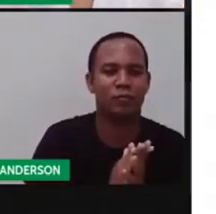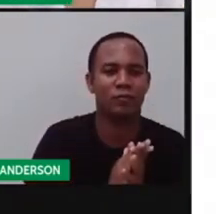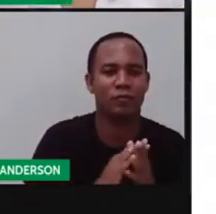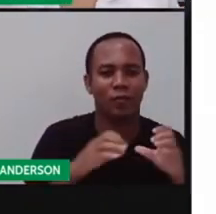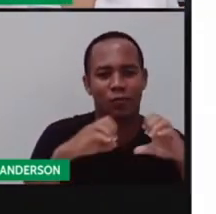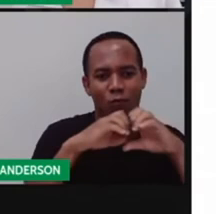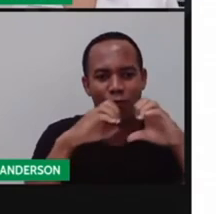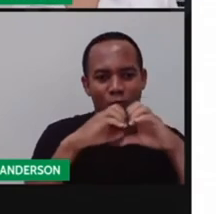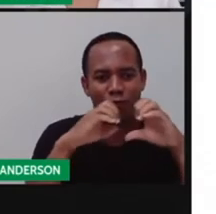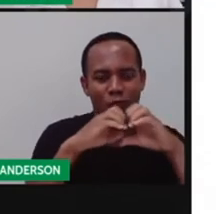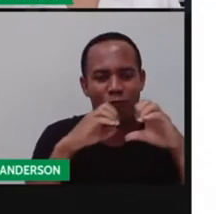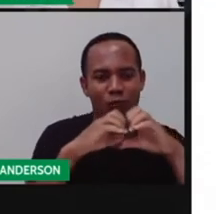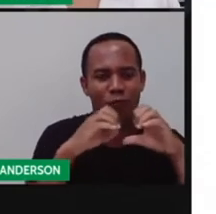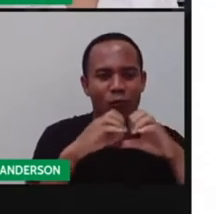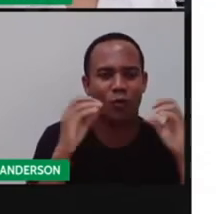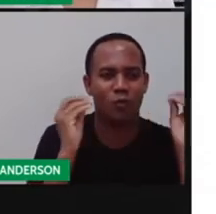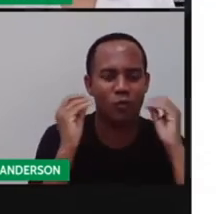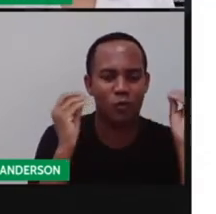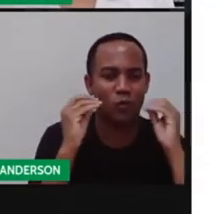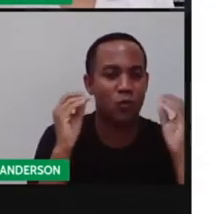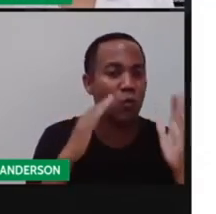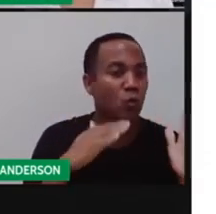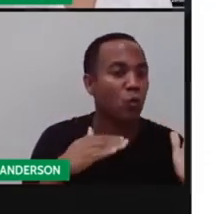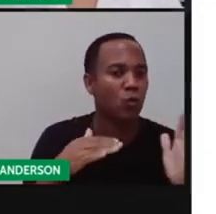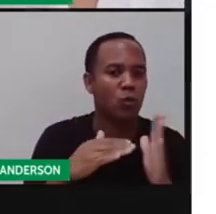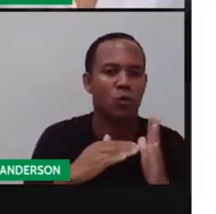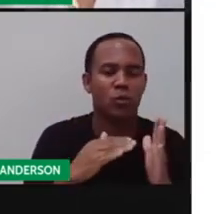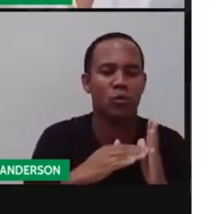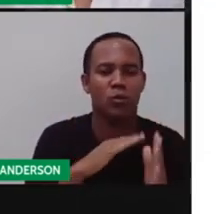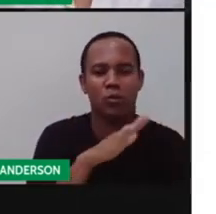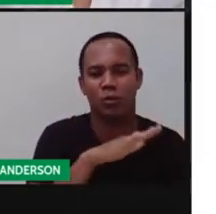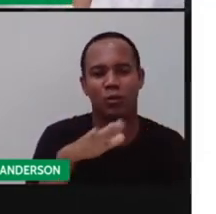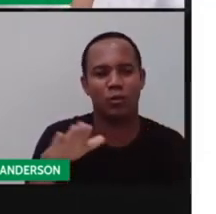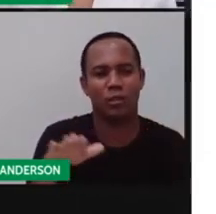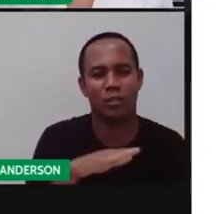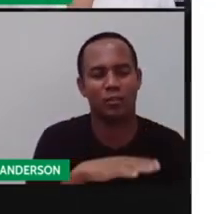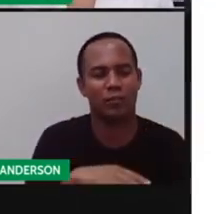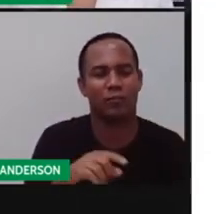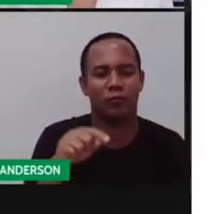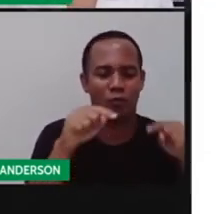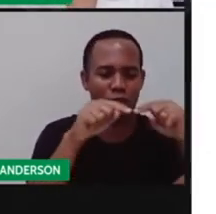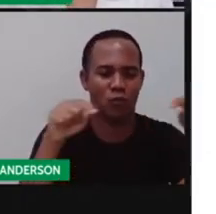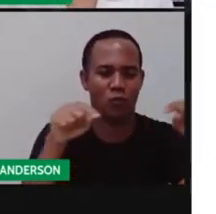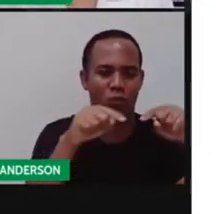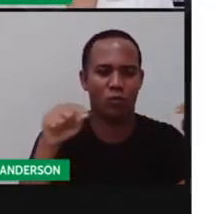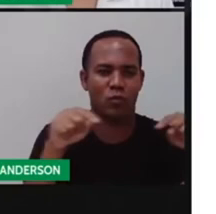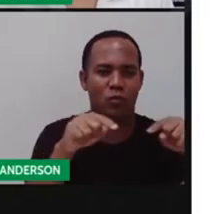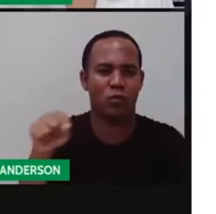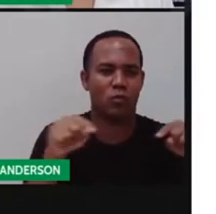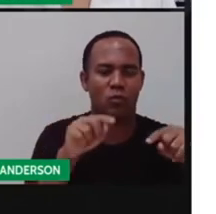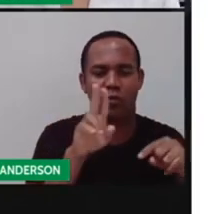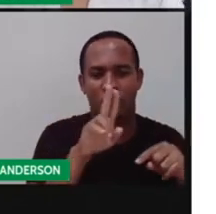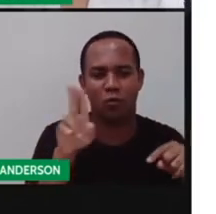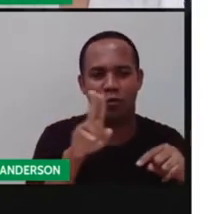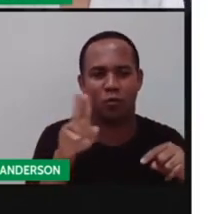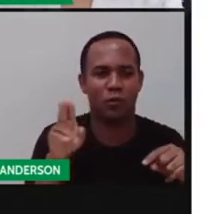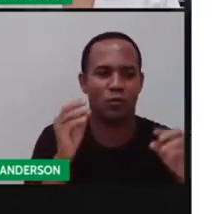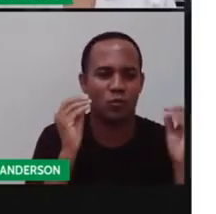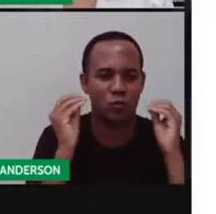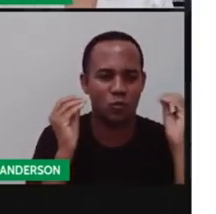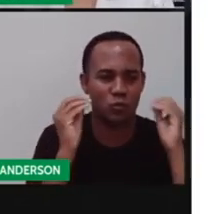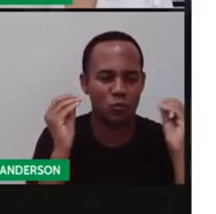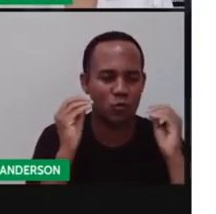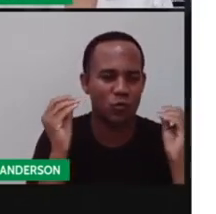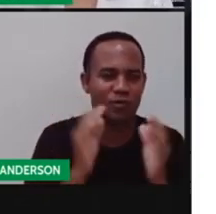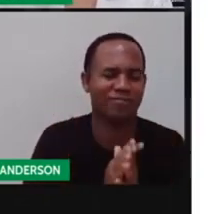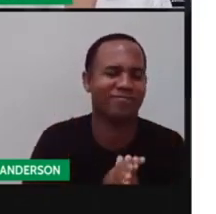Tia te ama. E um beijo pra todos os alunos da rede. Não esqueçam de colocar o nome de vocês aqui, não, tá? Pra gente mandar